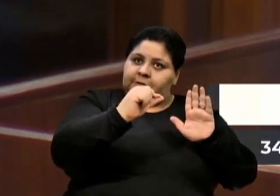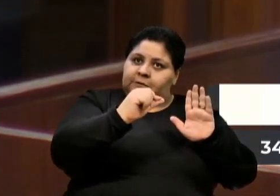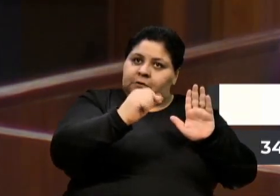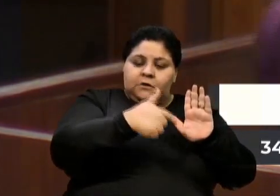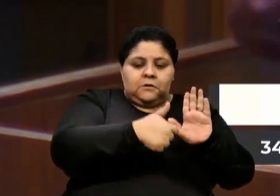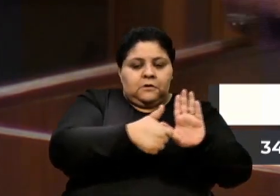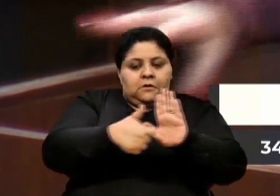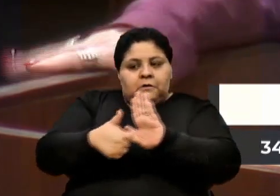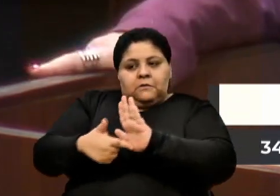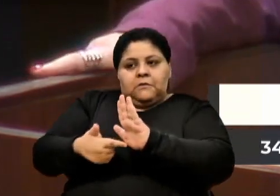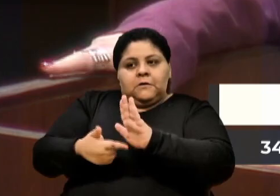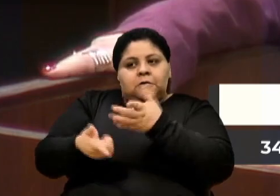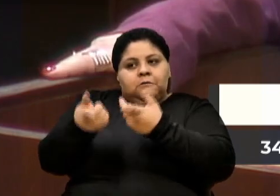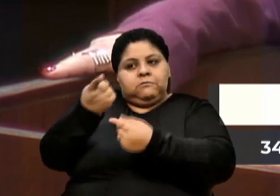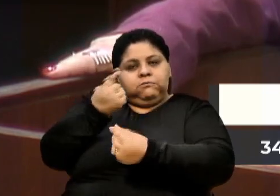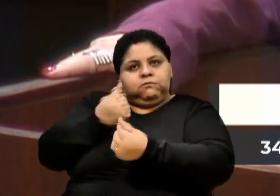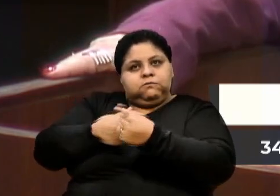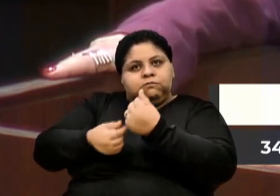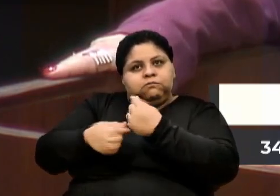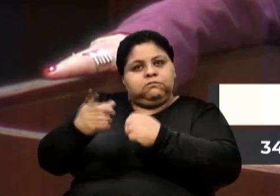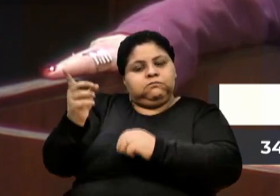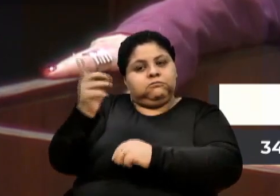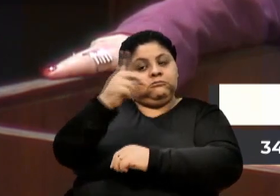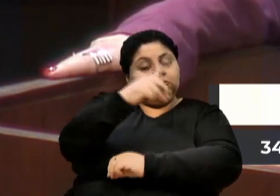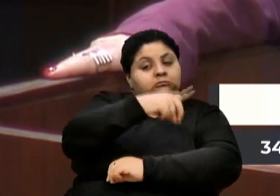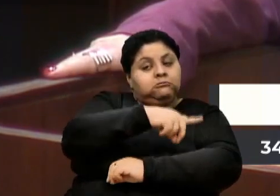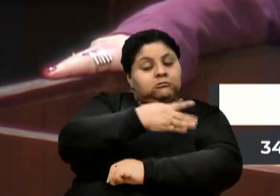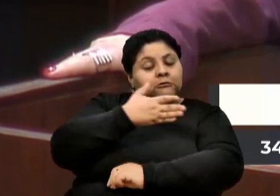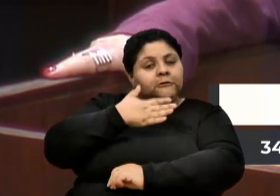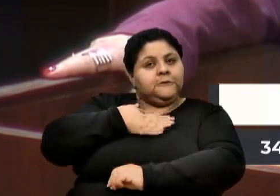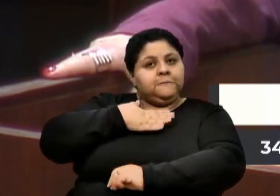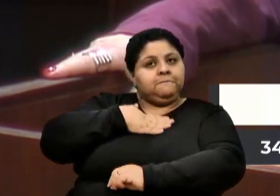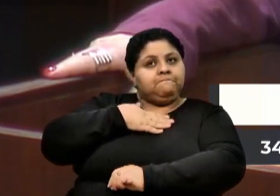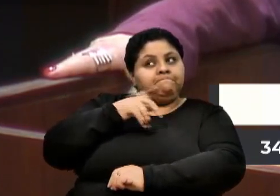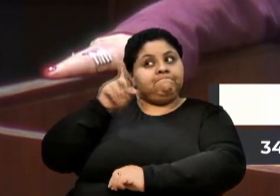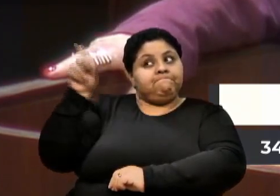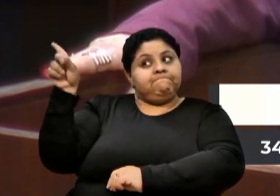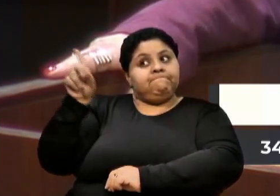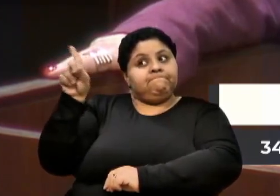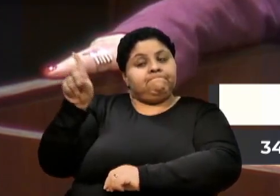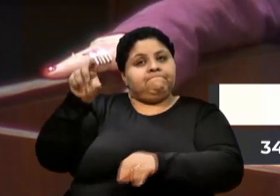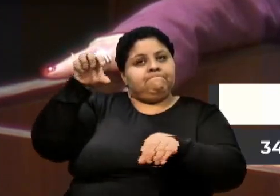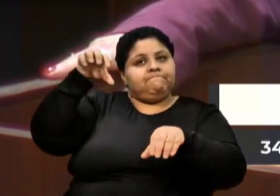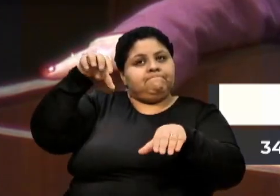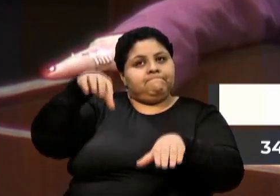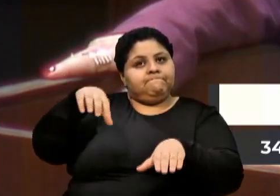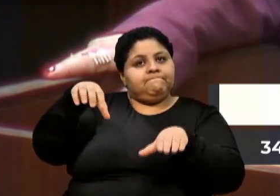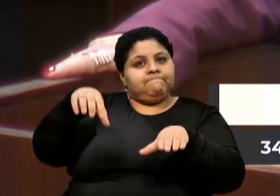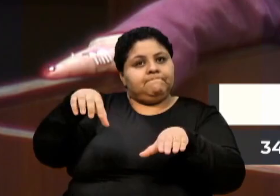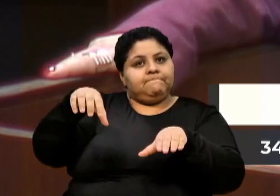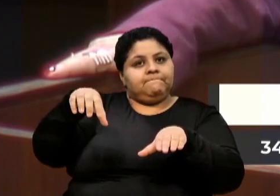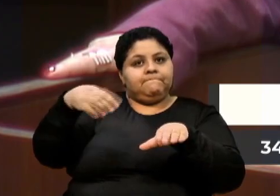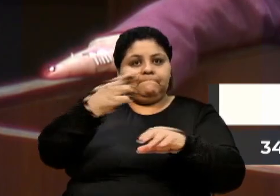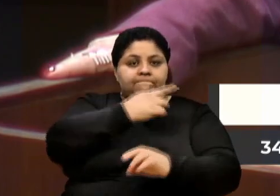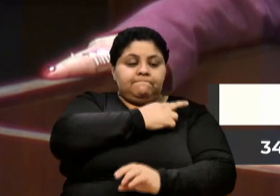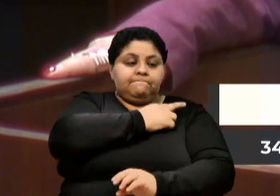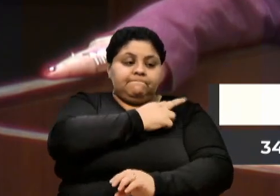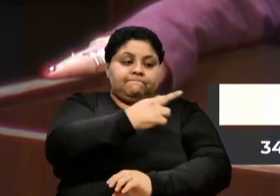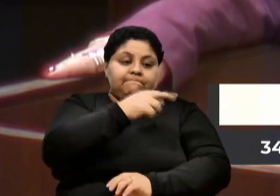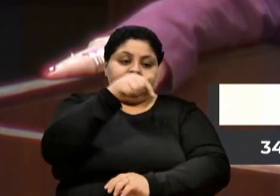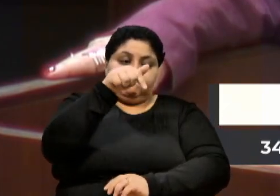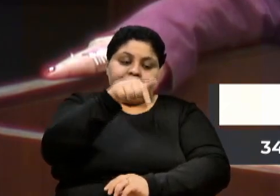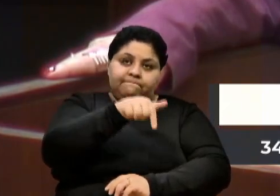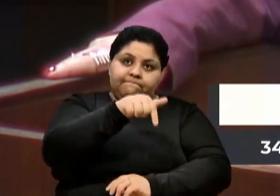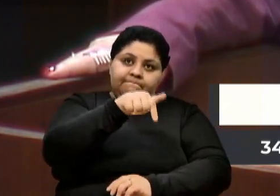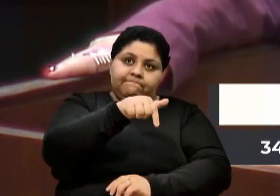de conta dos dias que eu estive em Brasília, representando esta casa, dos dias